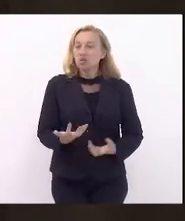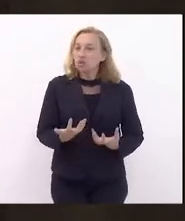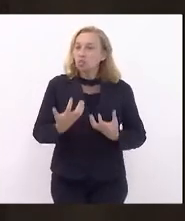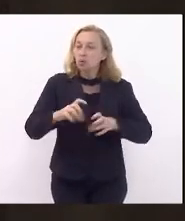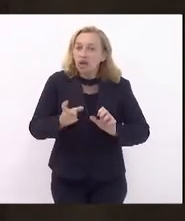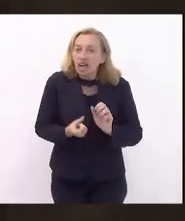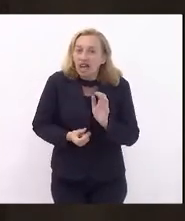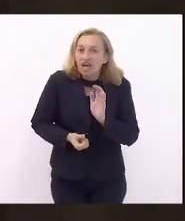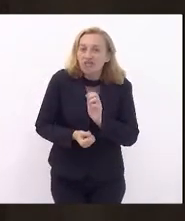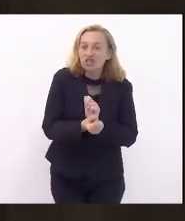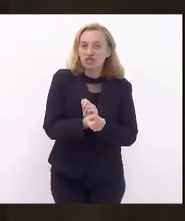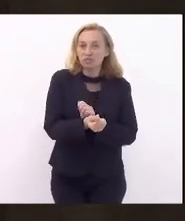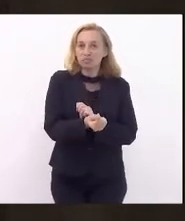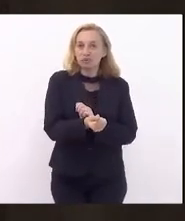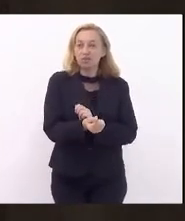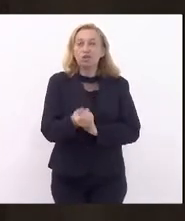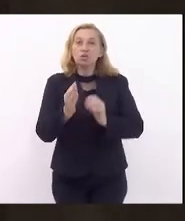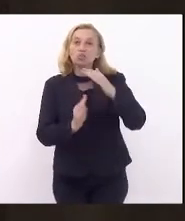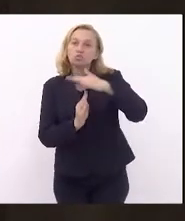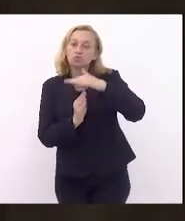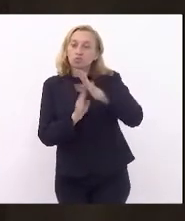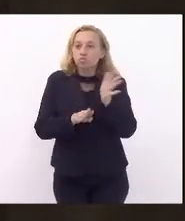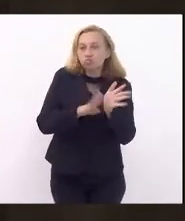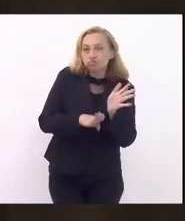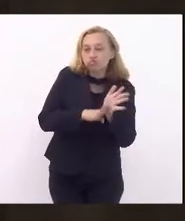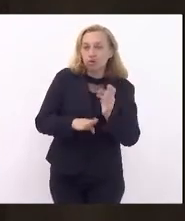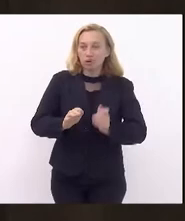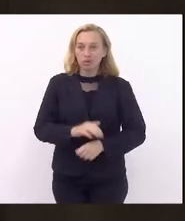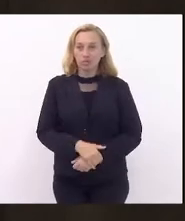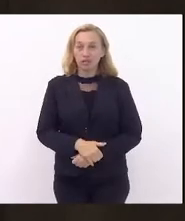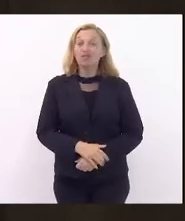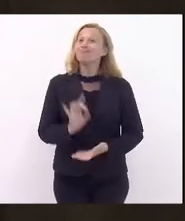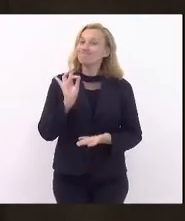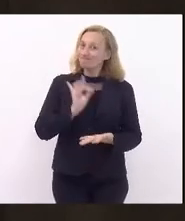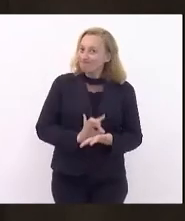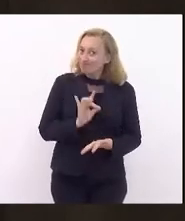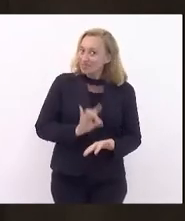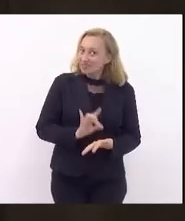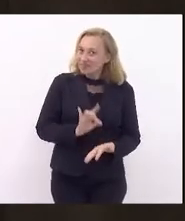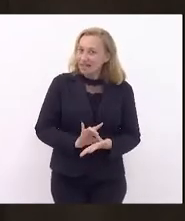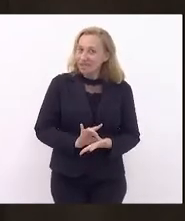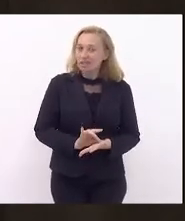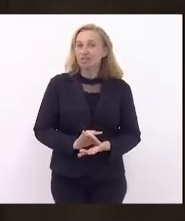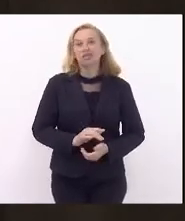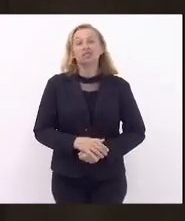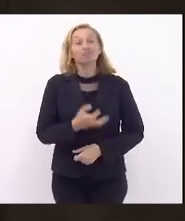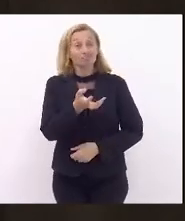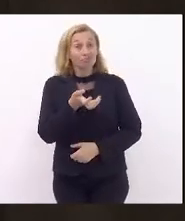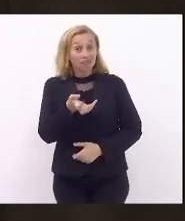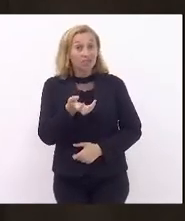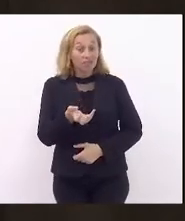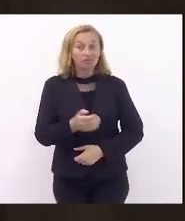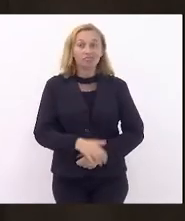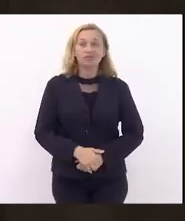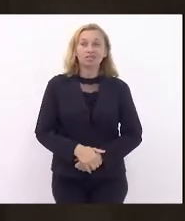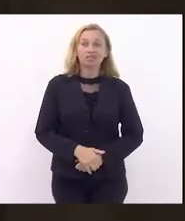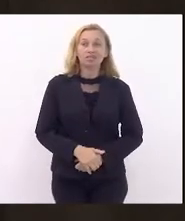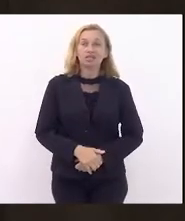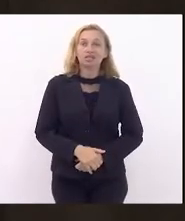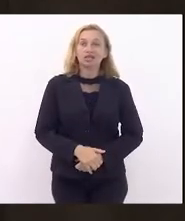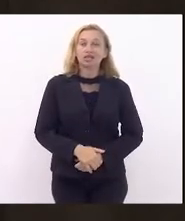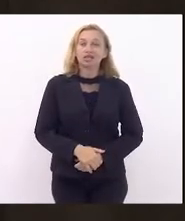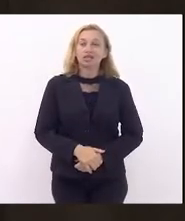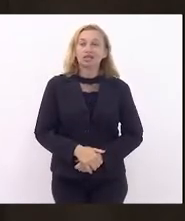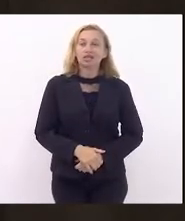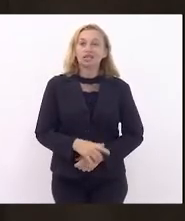investimento no teto de gasto. Na verdade, ele está querendo a receita